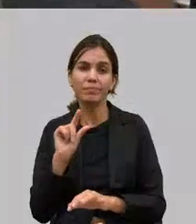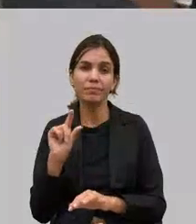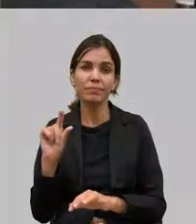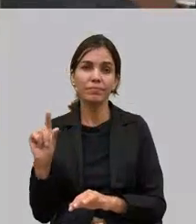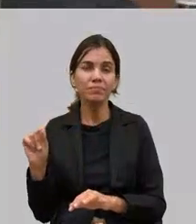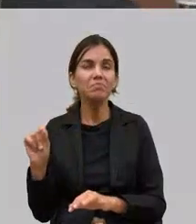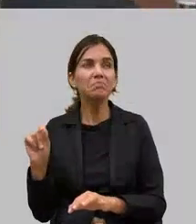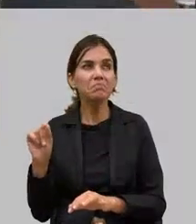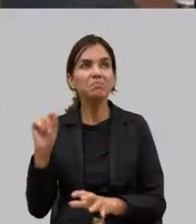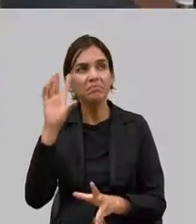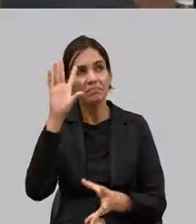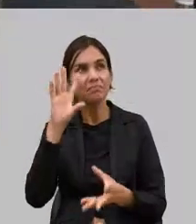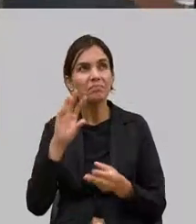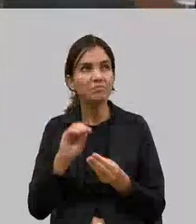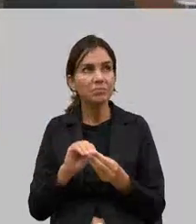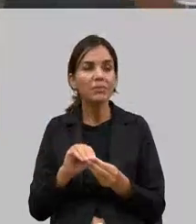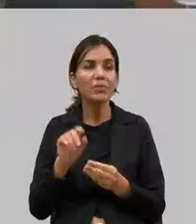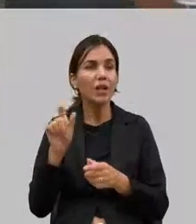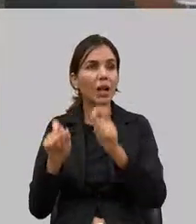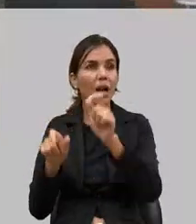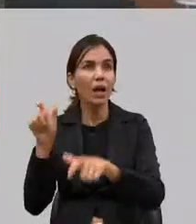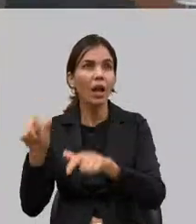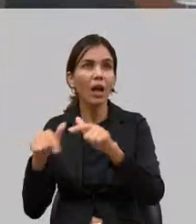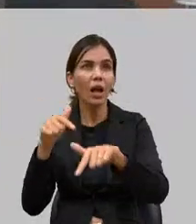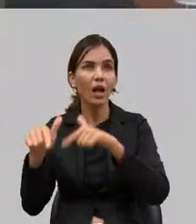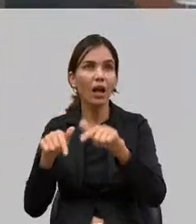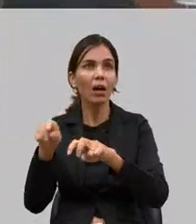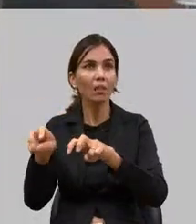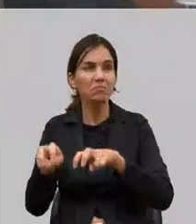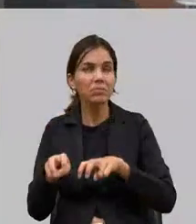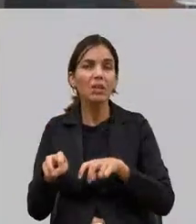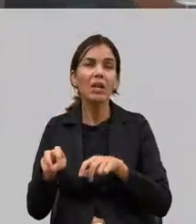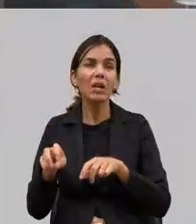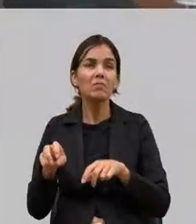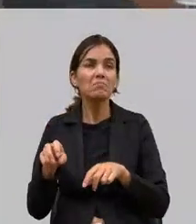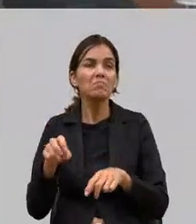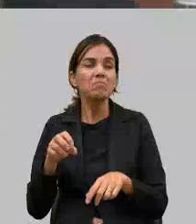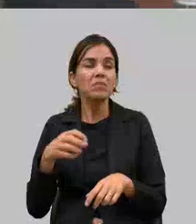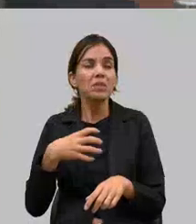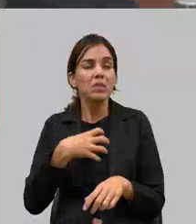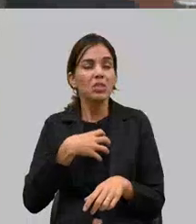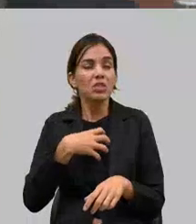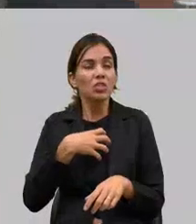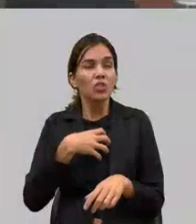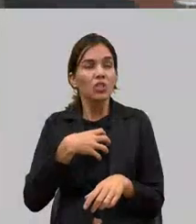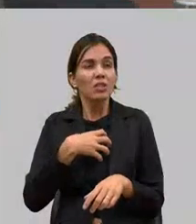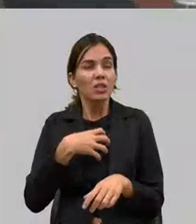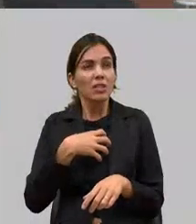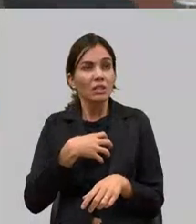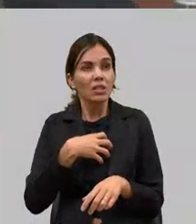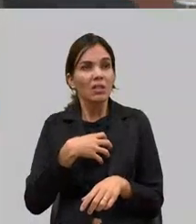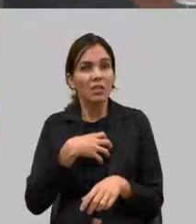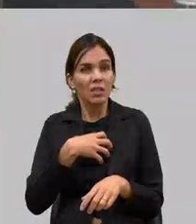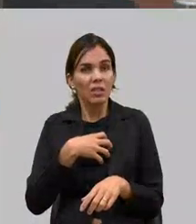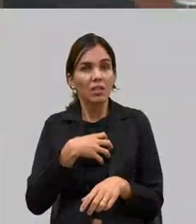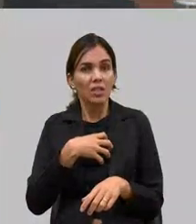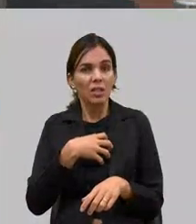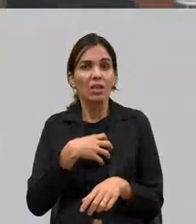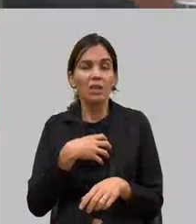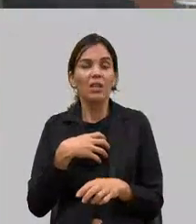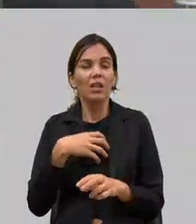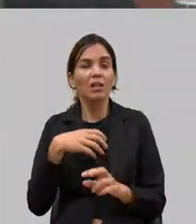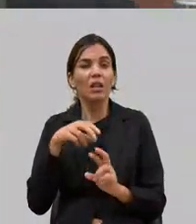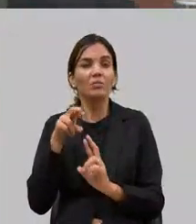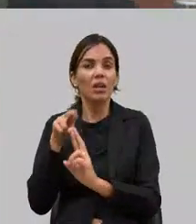produtores estavam ali se sentindo representados pela gestão do nosso governador Romeu Zema